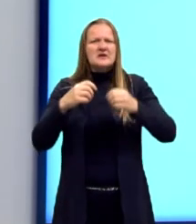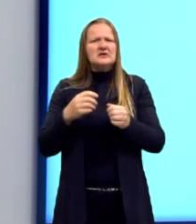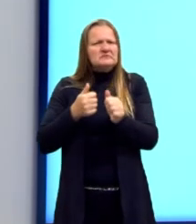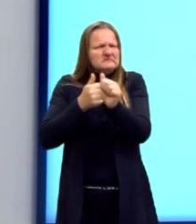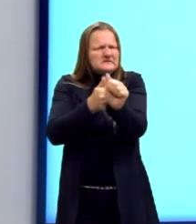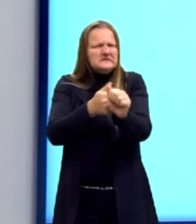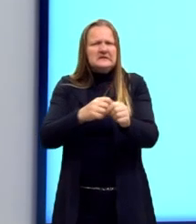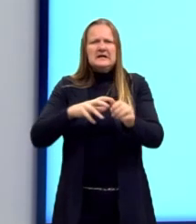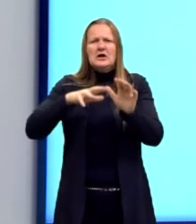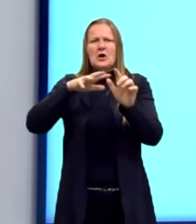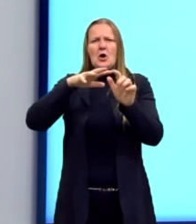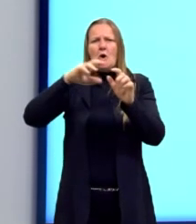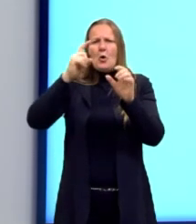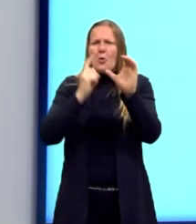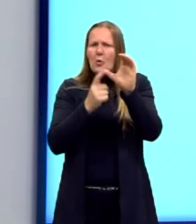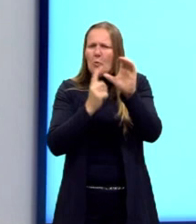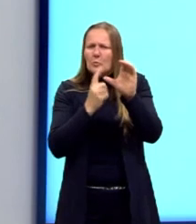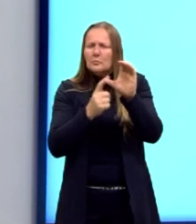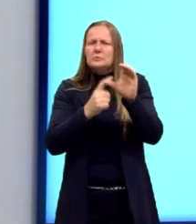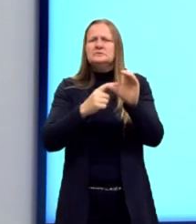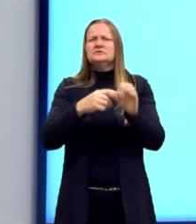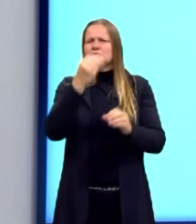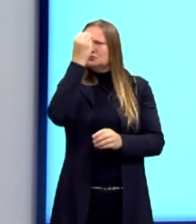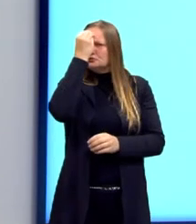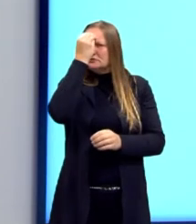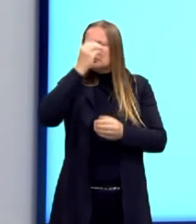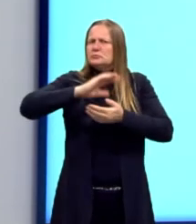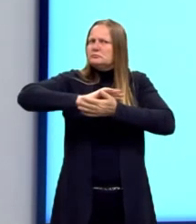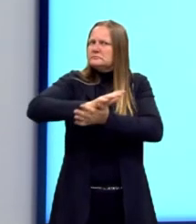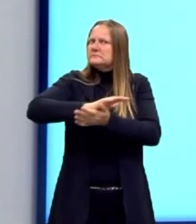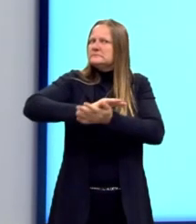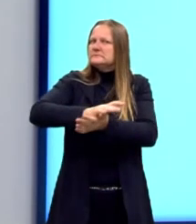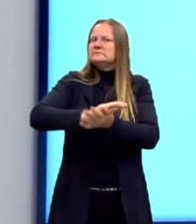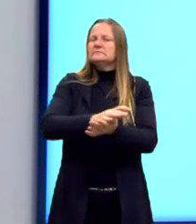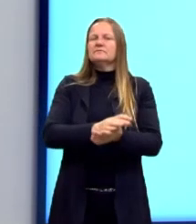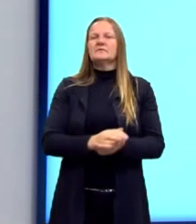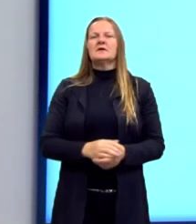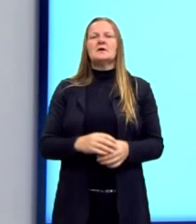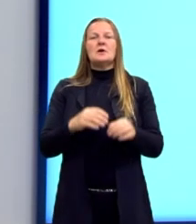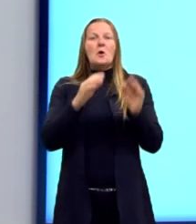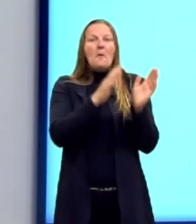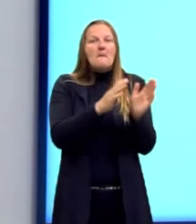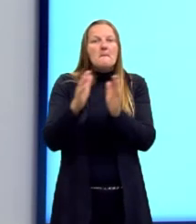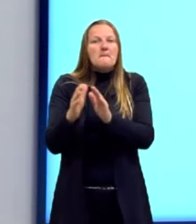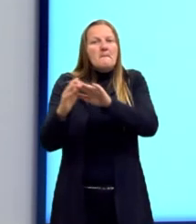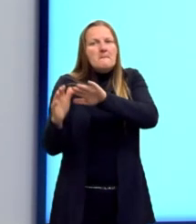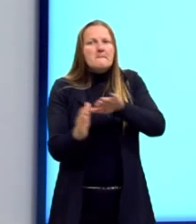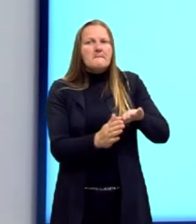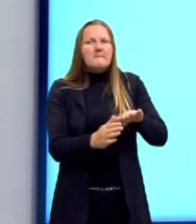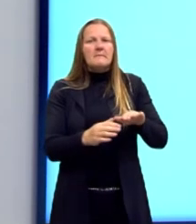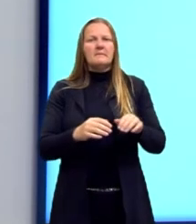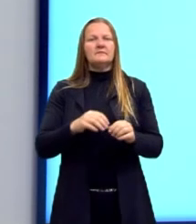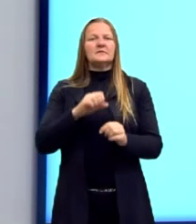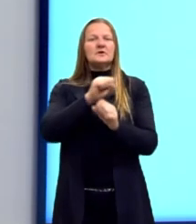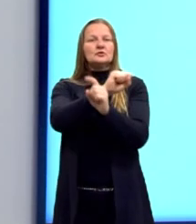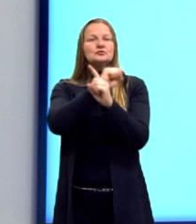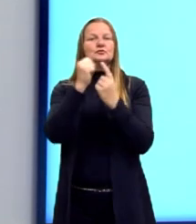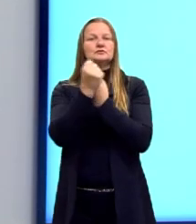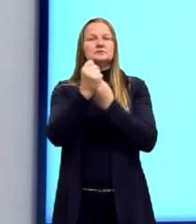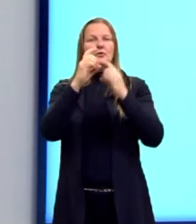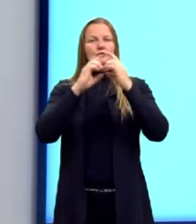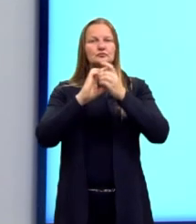comunistas. E isso aí marca, então, o fim de uma forma de governo, né, que seria a social-democracia.